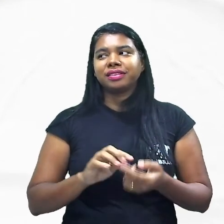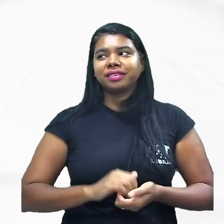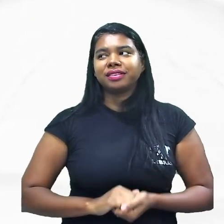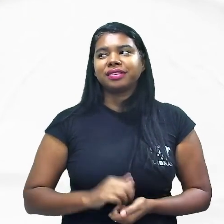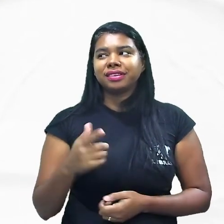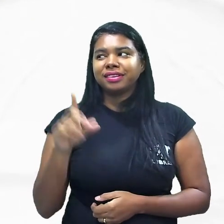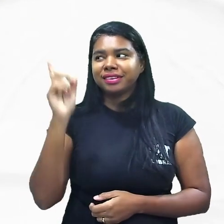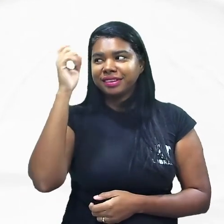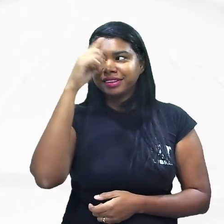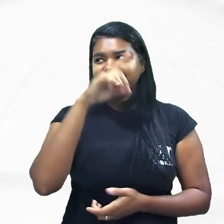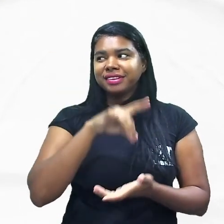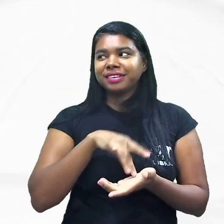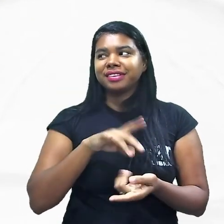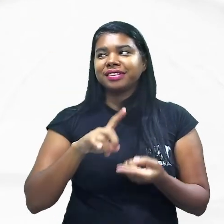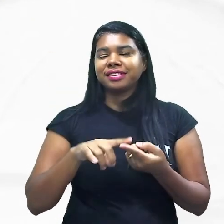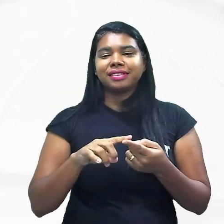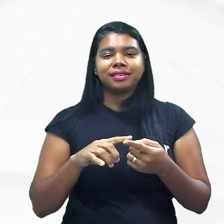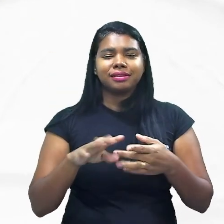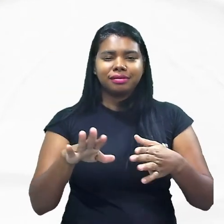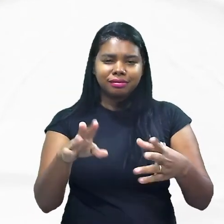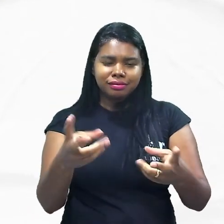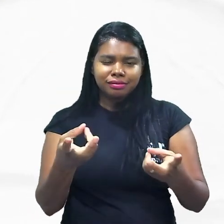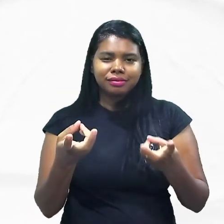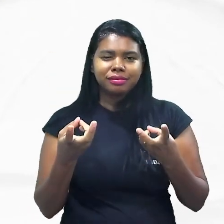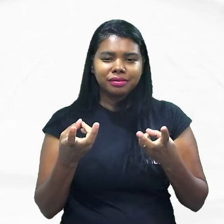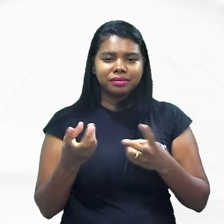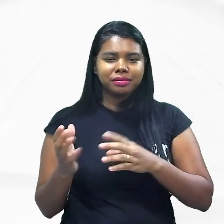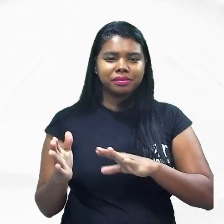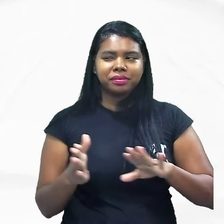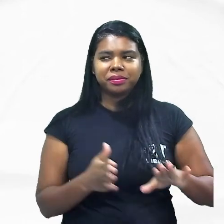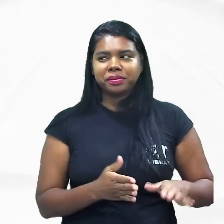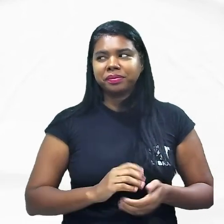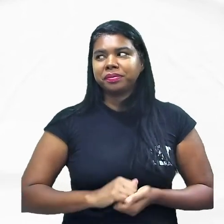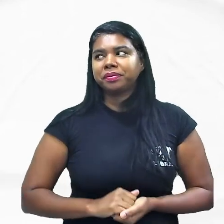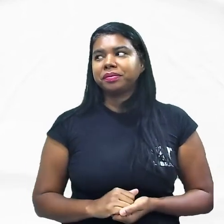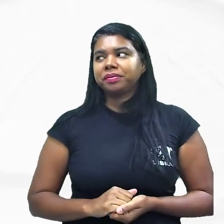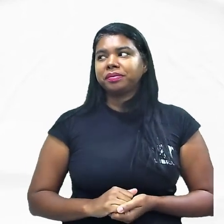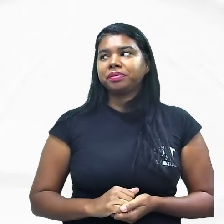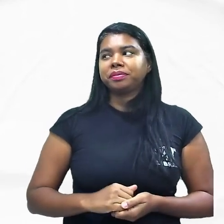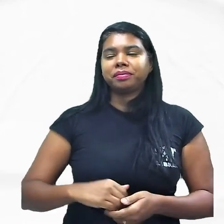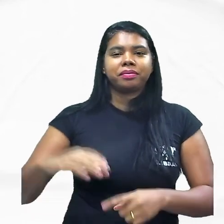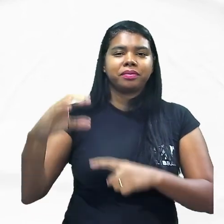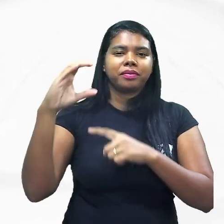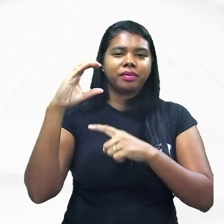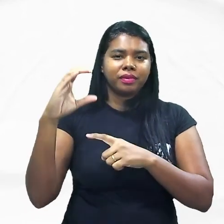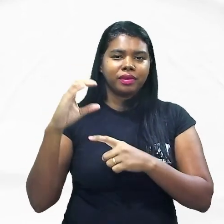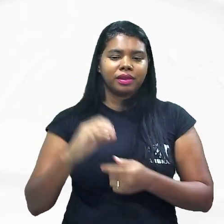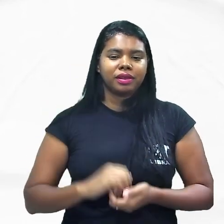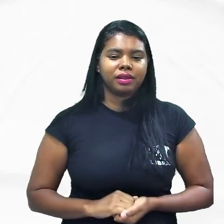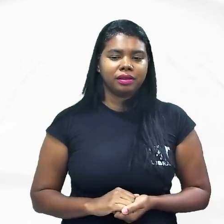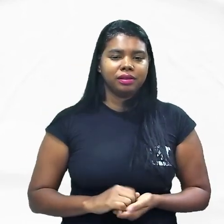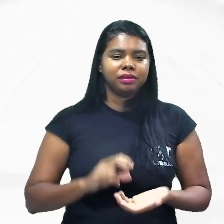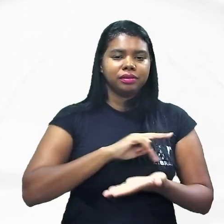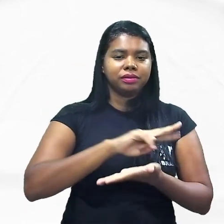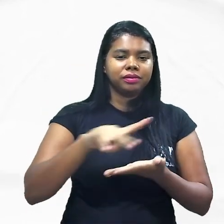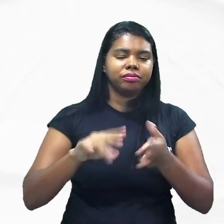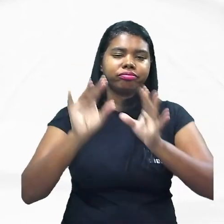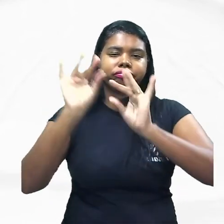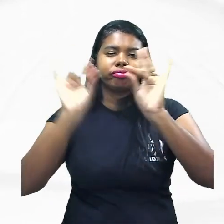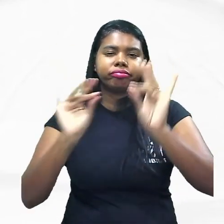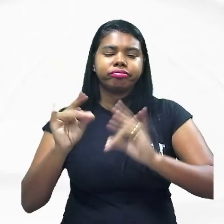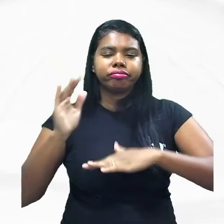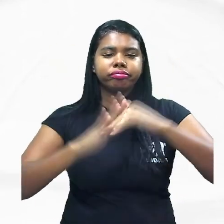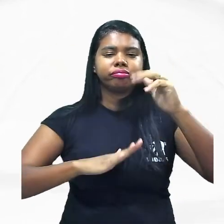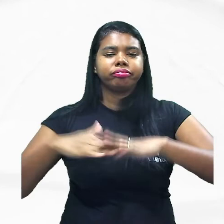precisa só ler com atenção C haverá união de áreas distintas com atividades mais específicas e